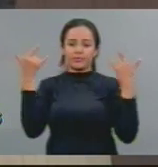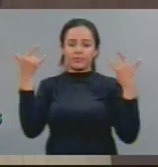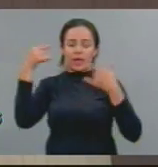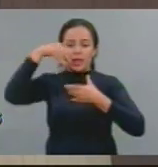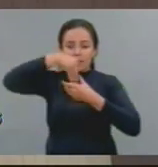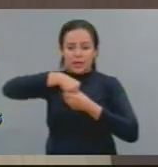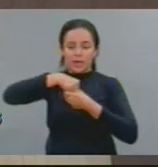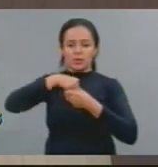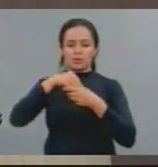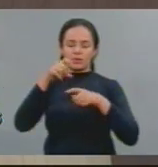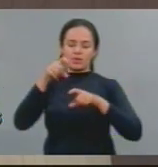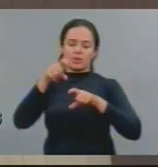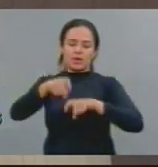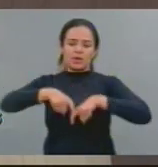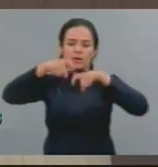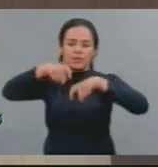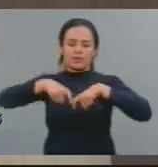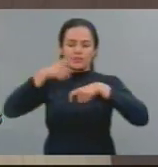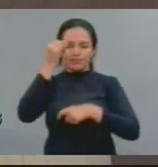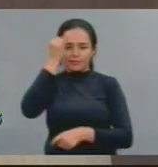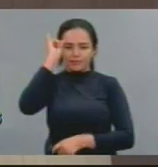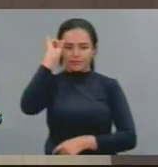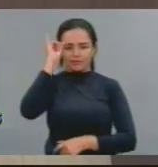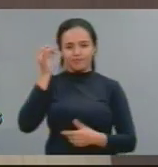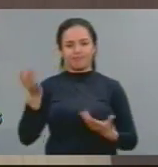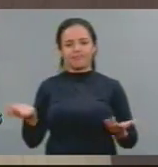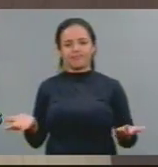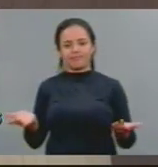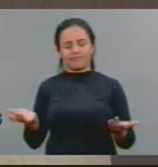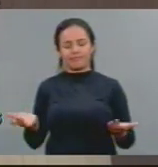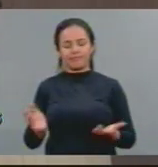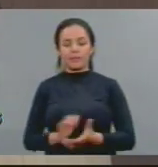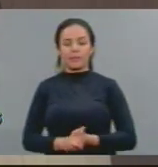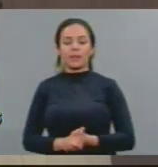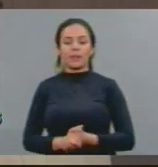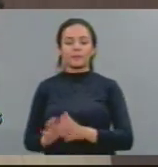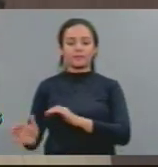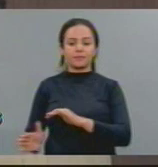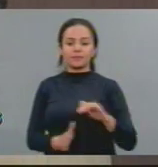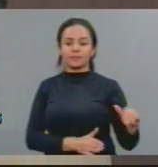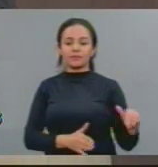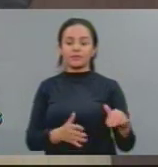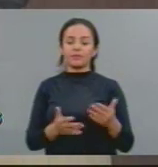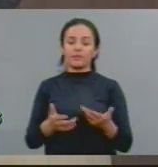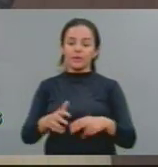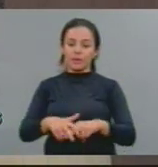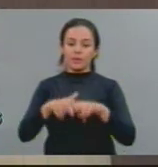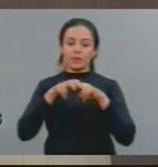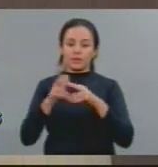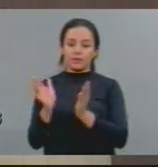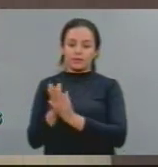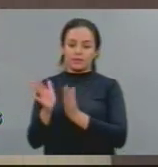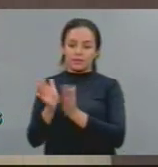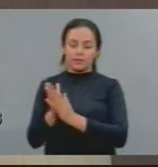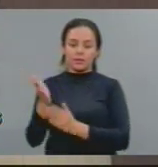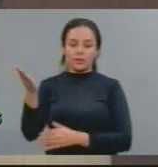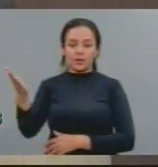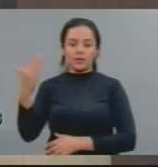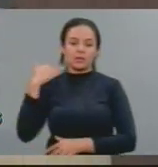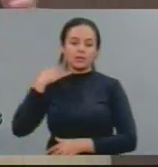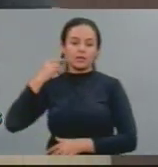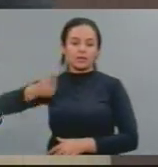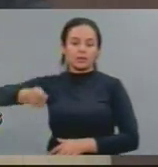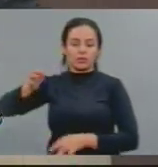Portanto, eu queria aqui elogiar o trabalho que o sistema de justiça e a assistência de